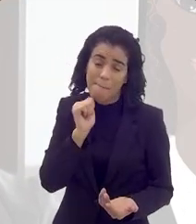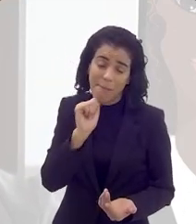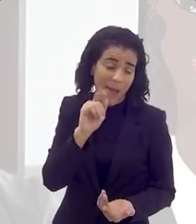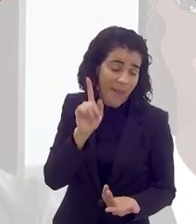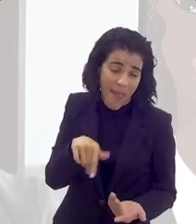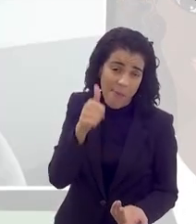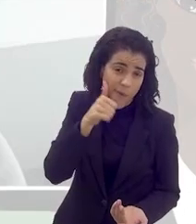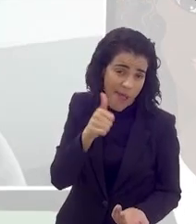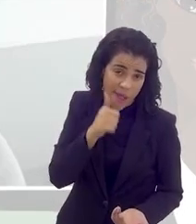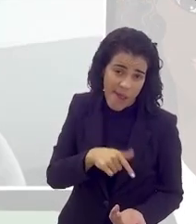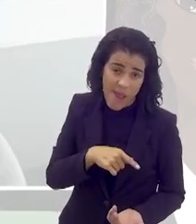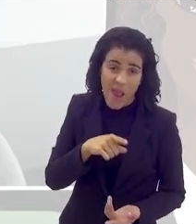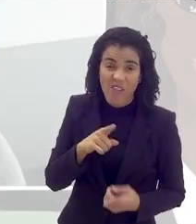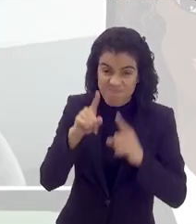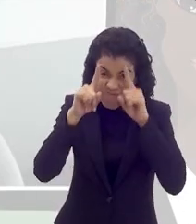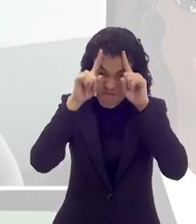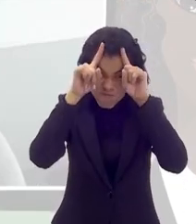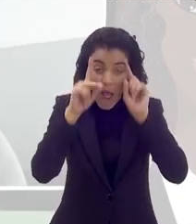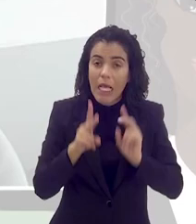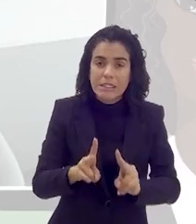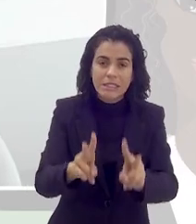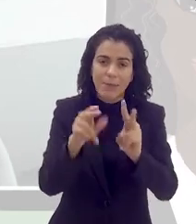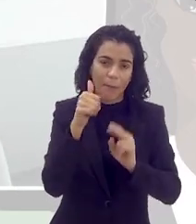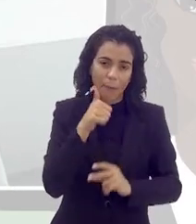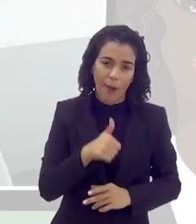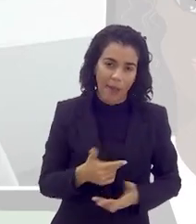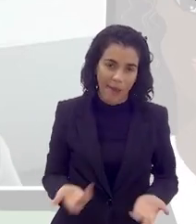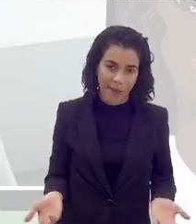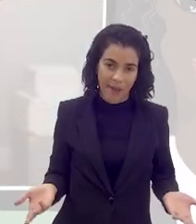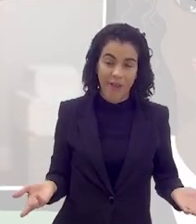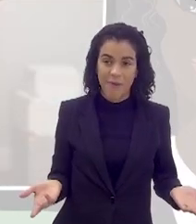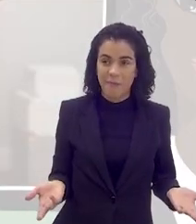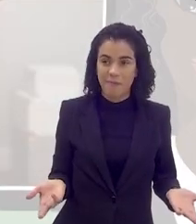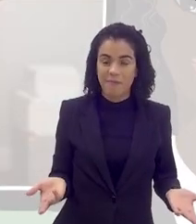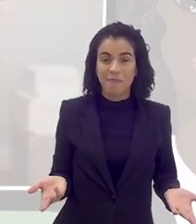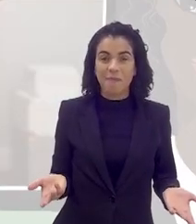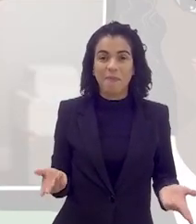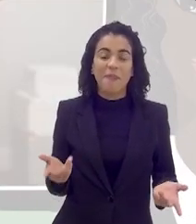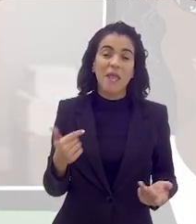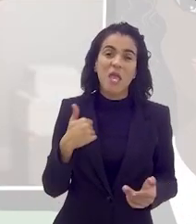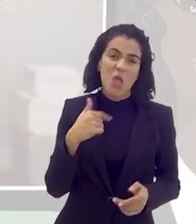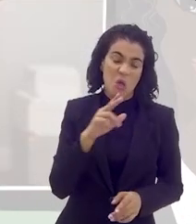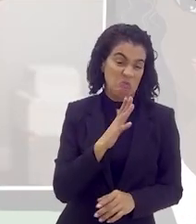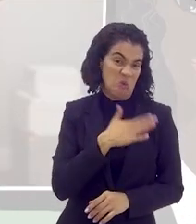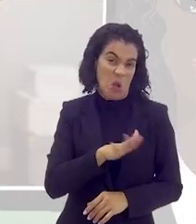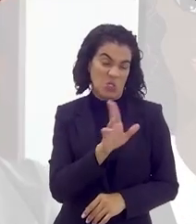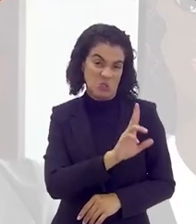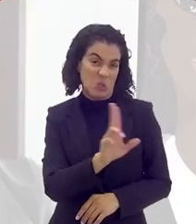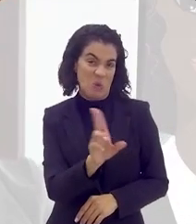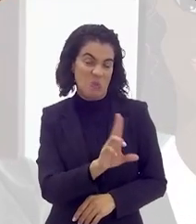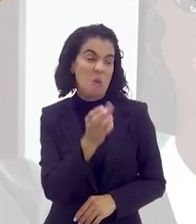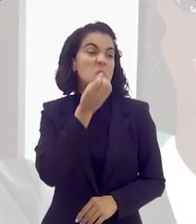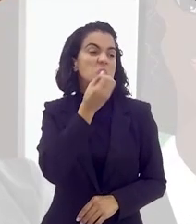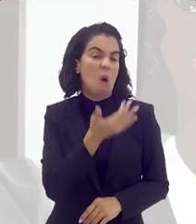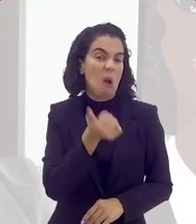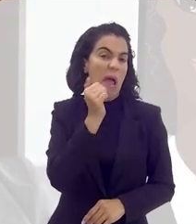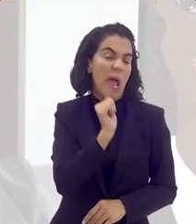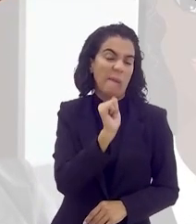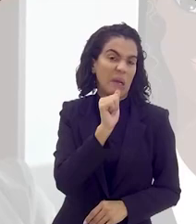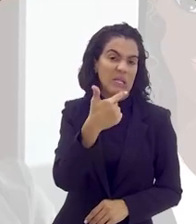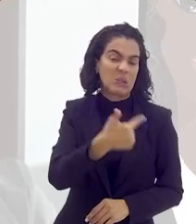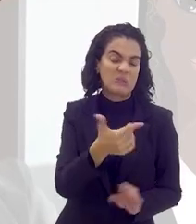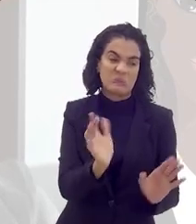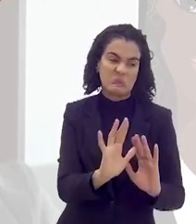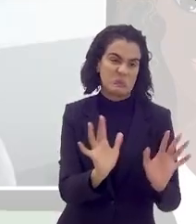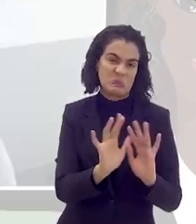mesmo, né? É isso, não tem jeito, a vilã da história é a mulher, né? Eu não, eu não curto esse nome, não, sinceramente,